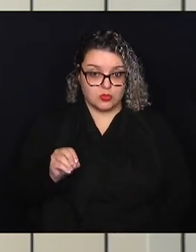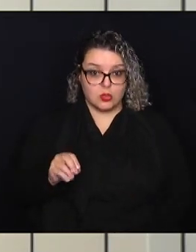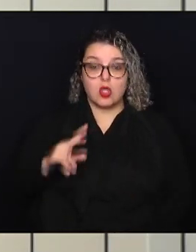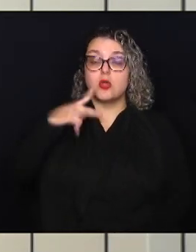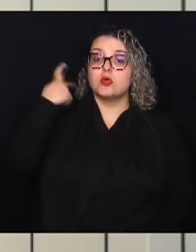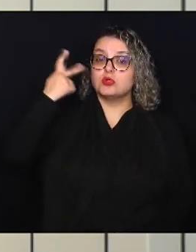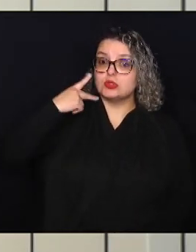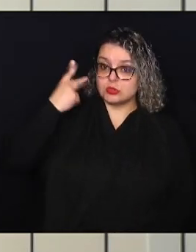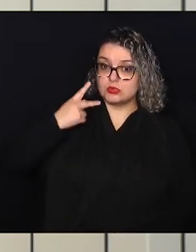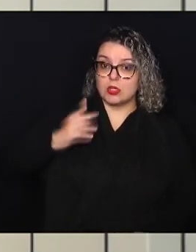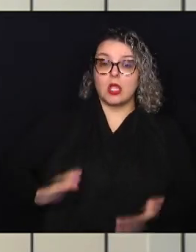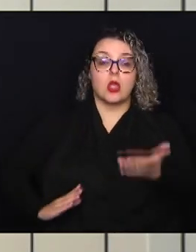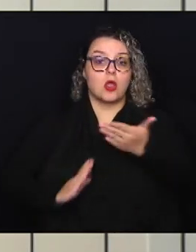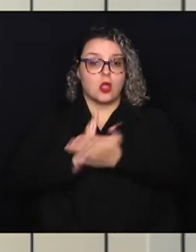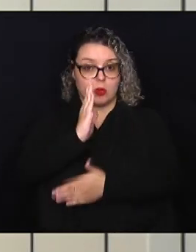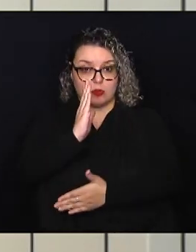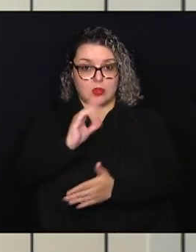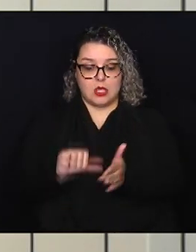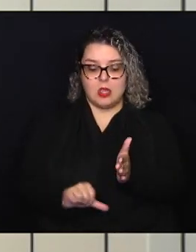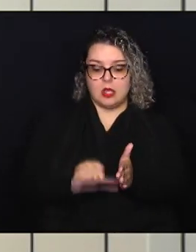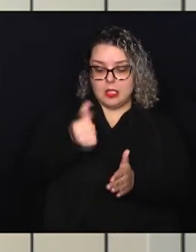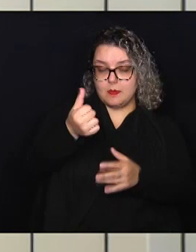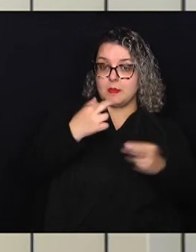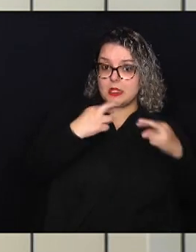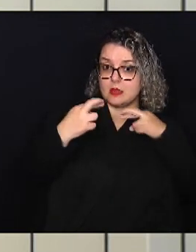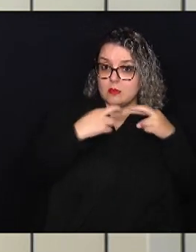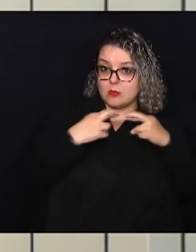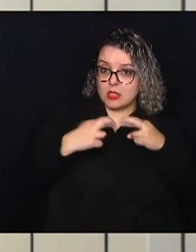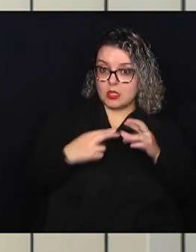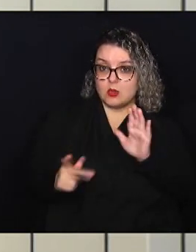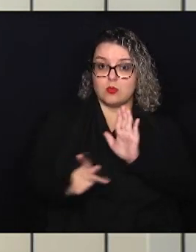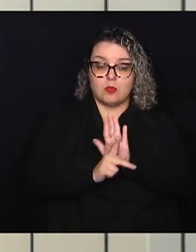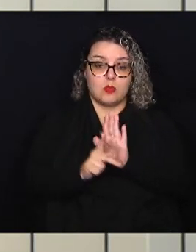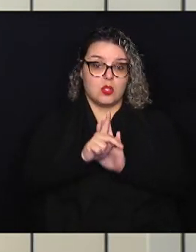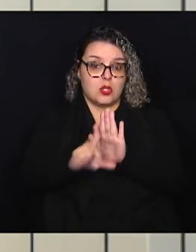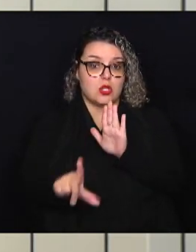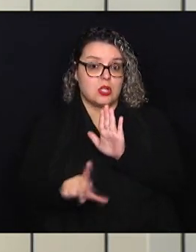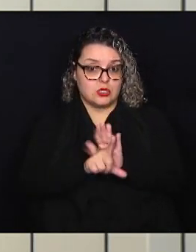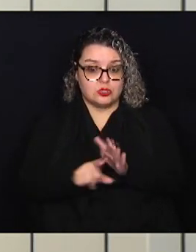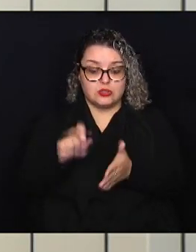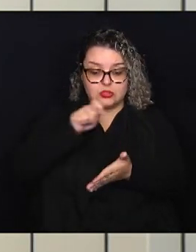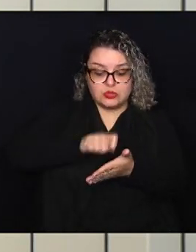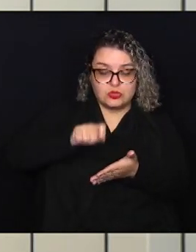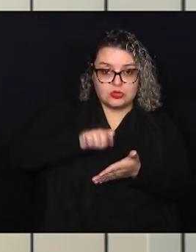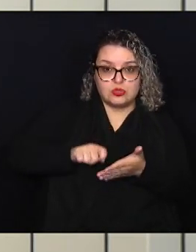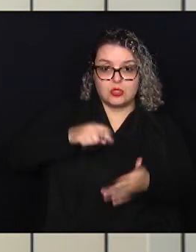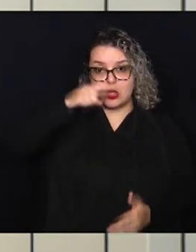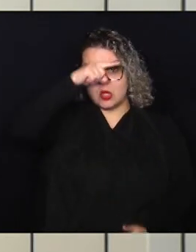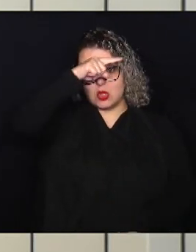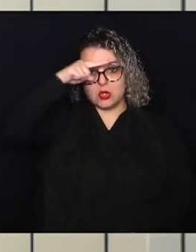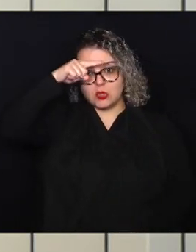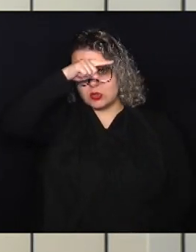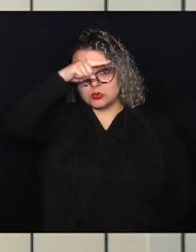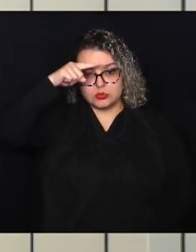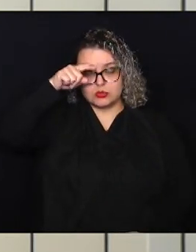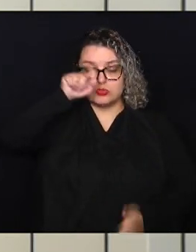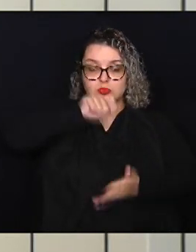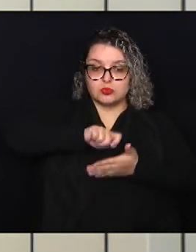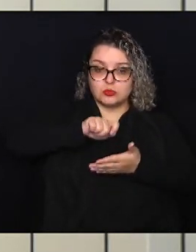vereadores aprovaram, em primeira análise, projeto de lei de autoria do vereador Filipe Marquesi, que